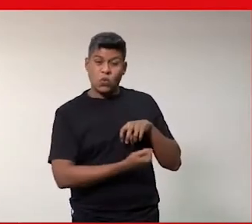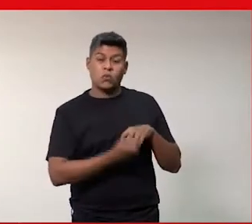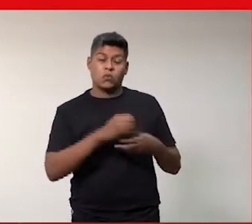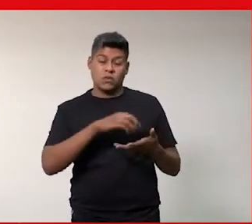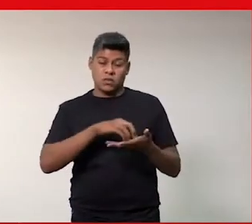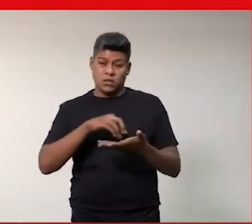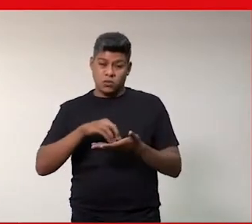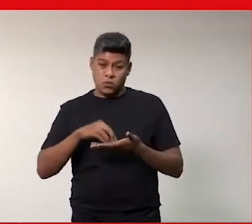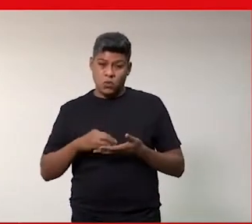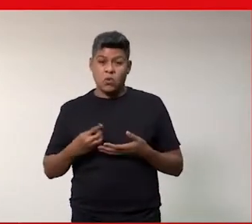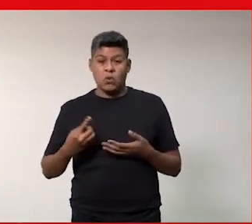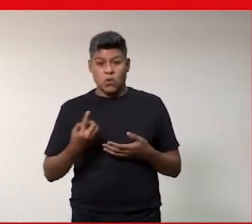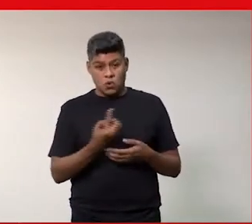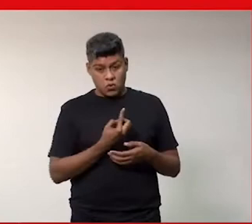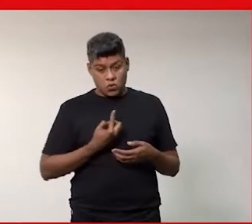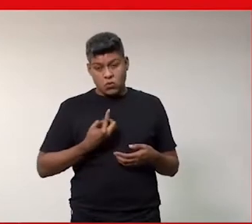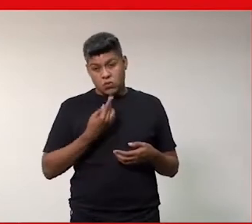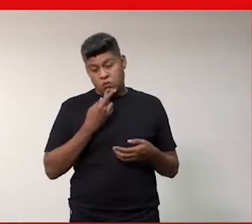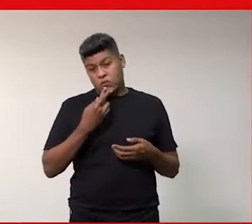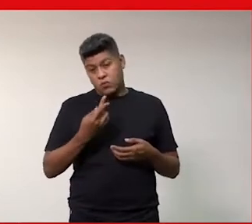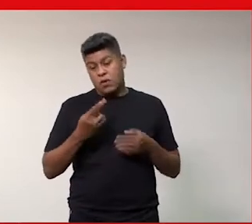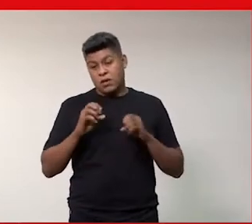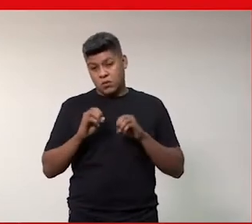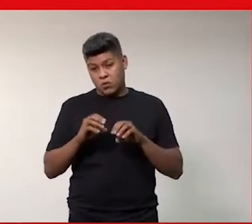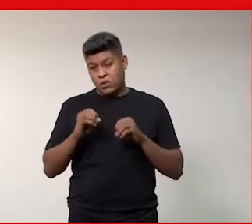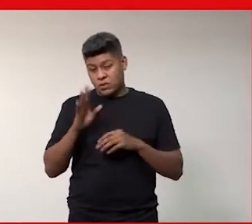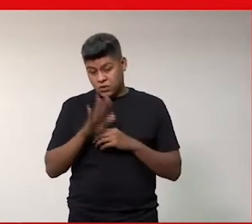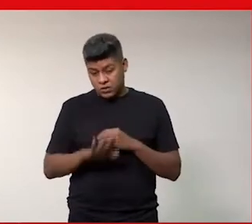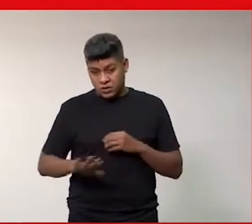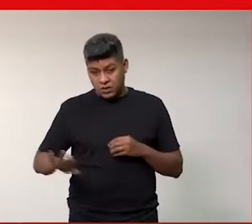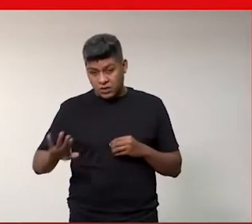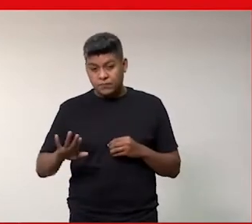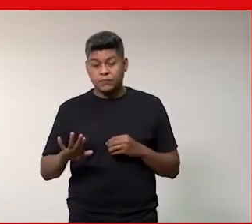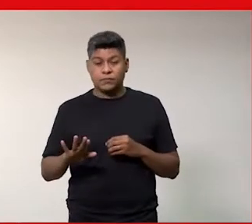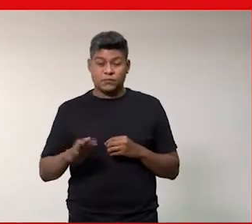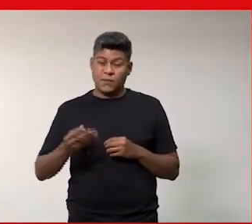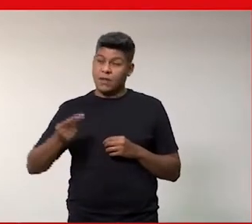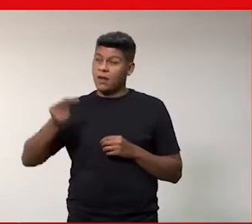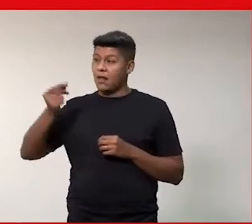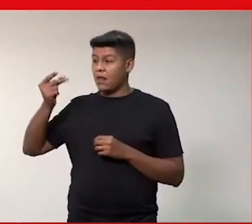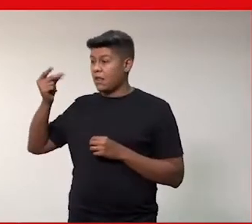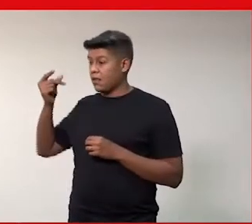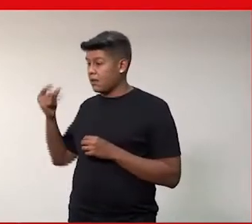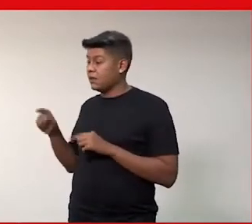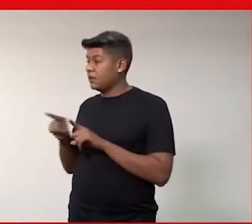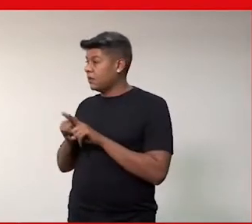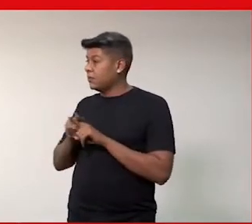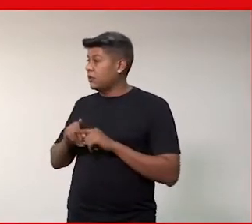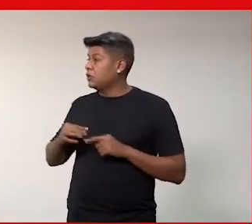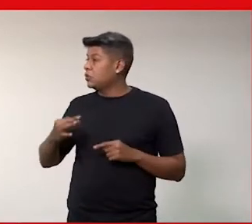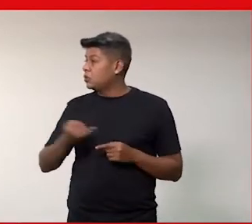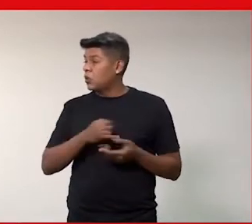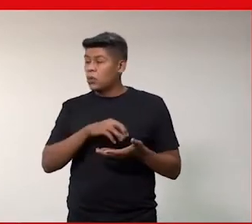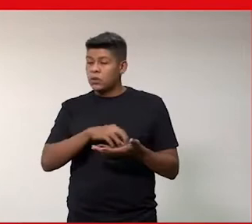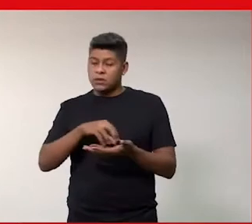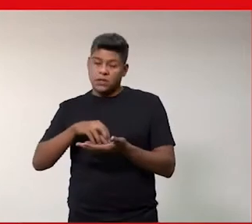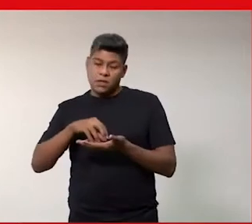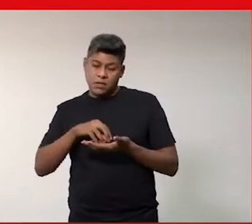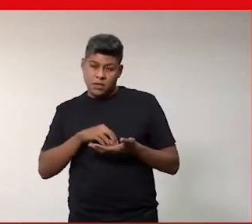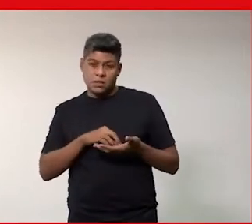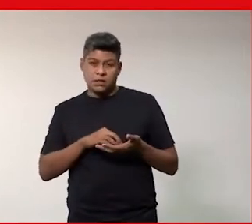desde que a gente seja da educação infantil, ali dos primórdios, como em todas as áreas, não só na tecnologia.